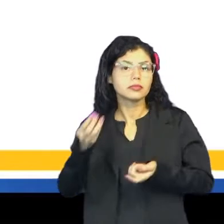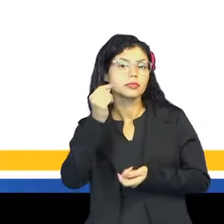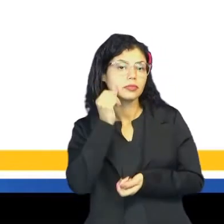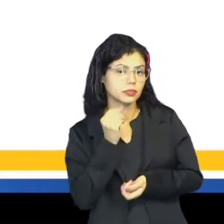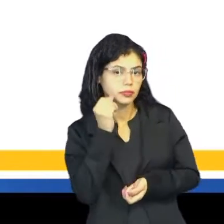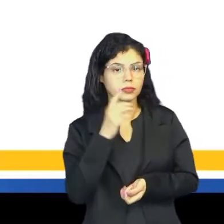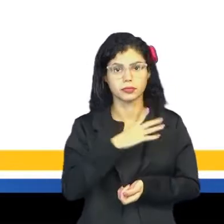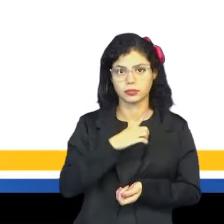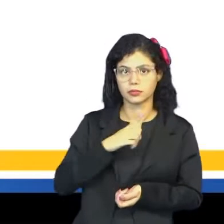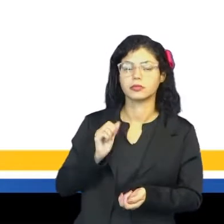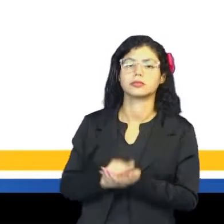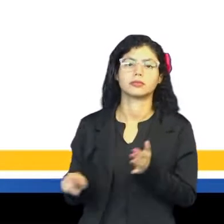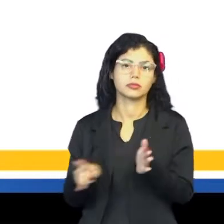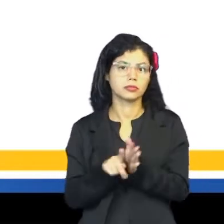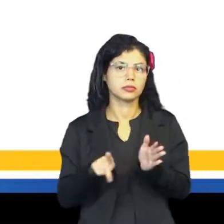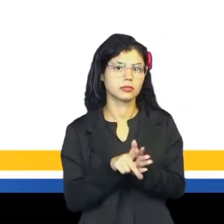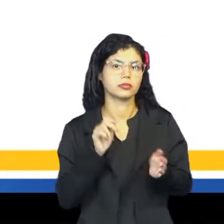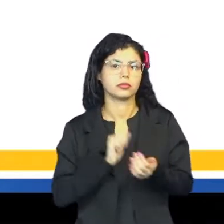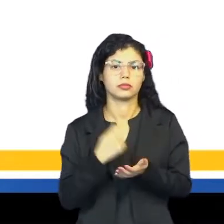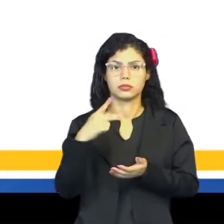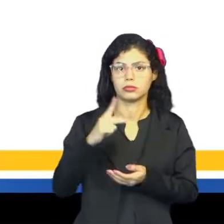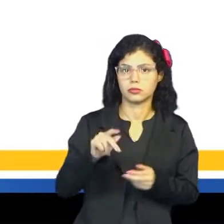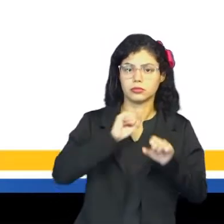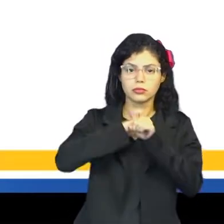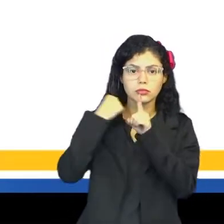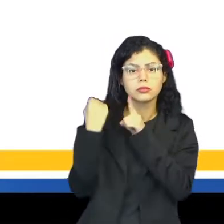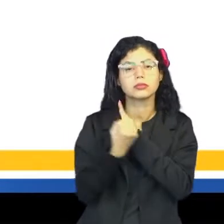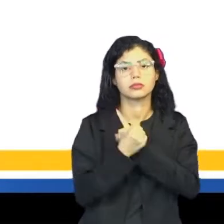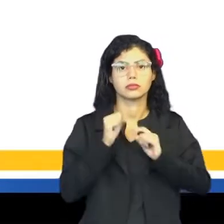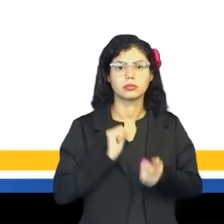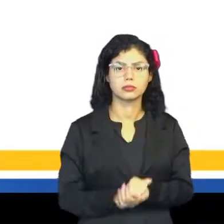atender as necessidades da sua sociedade.